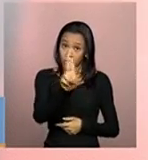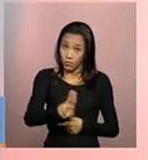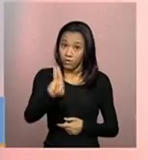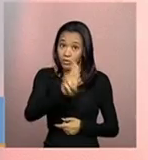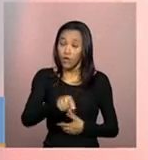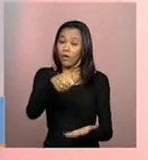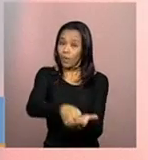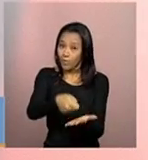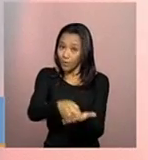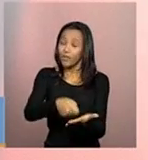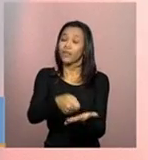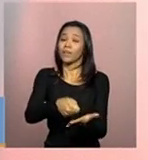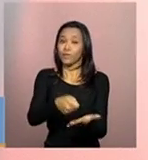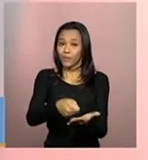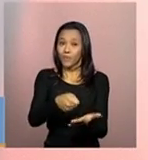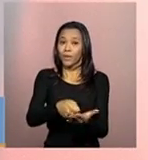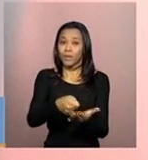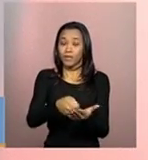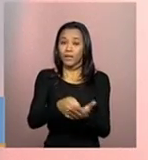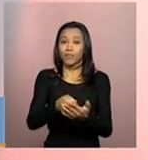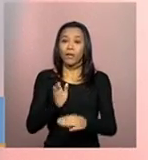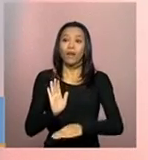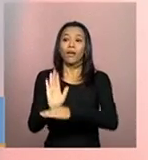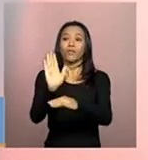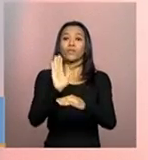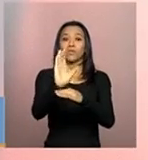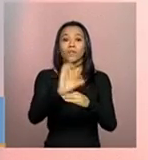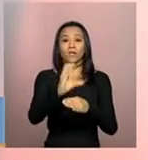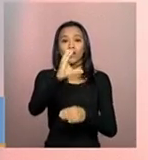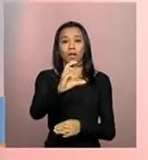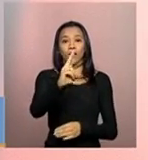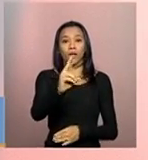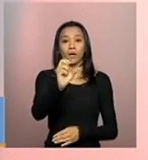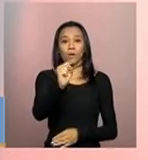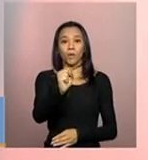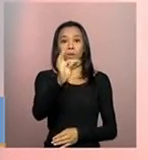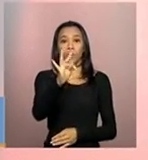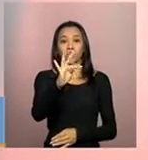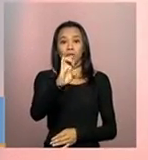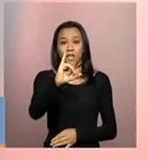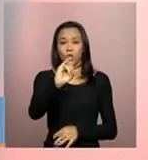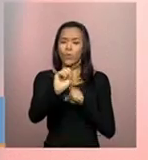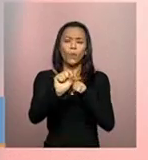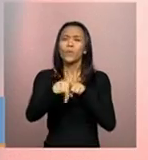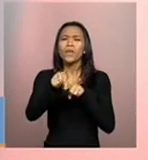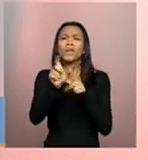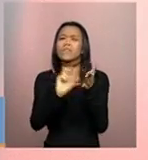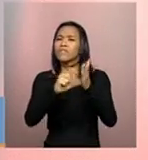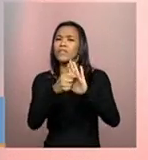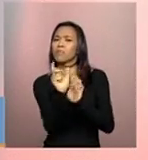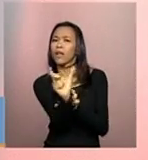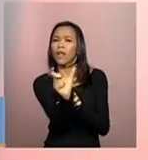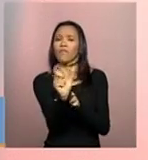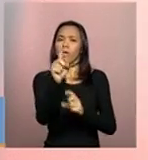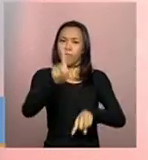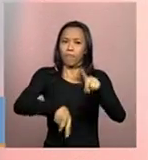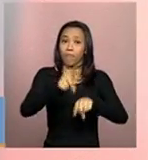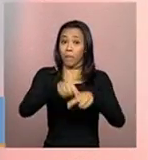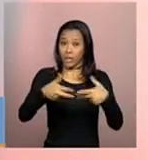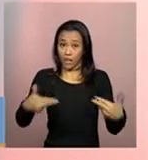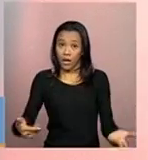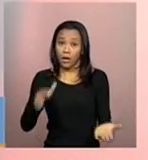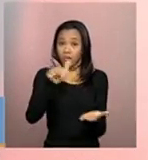obrigatoriamente na forma de custeio. Lembrando que custeio é aquisição de material como materiais de